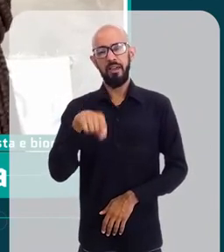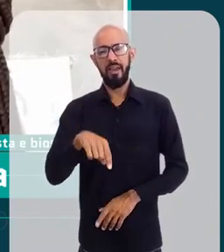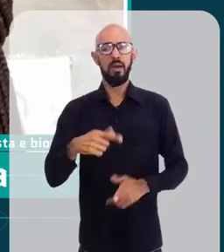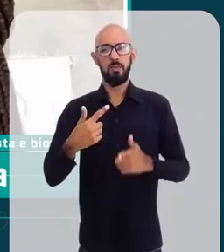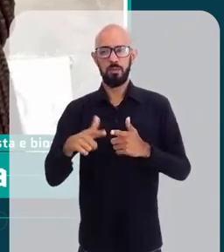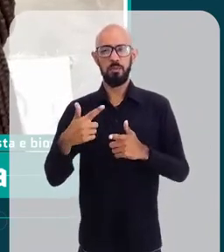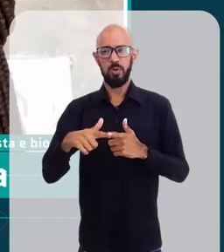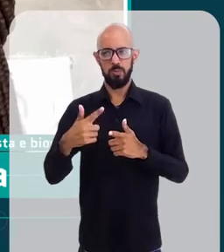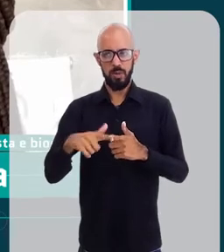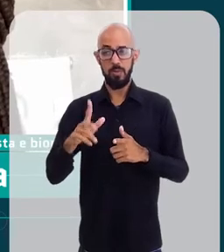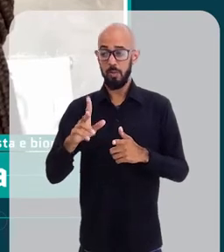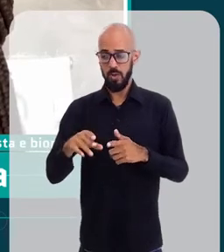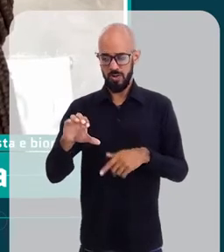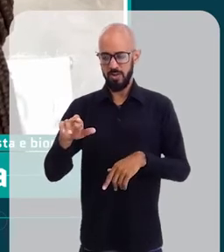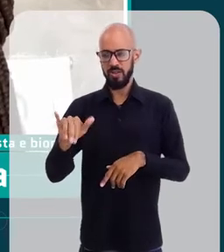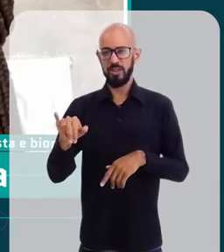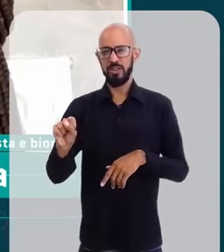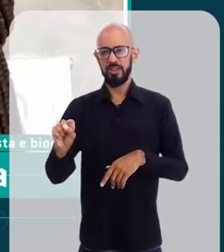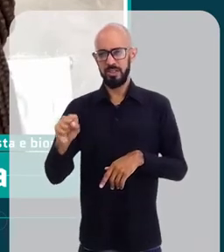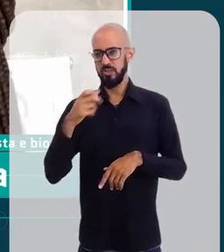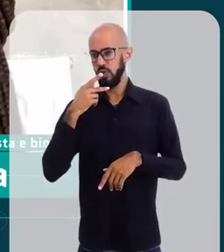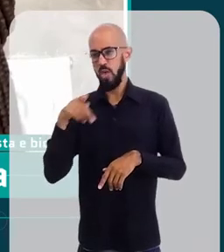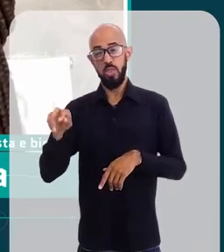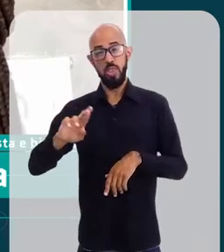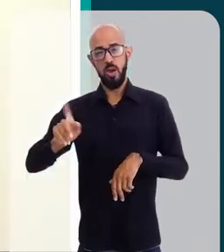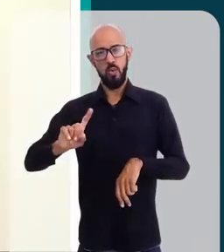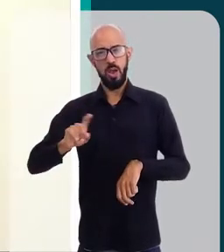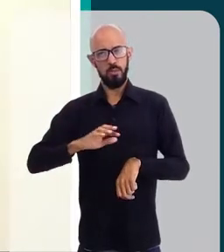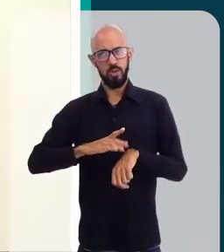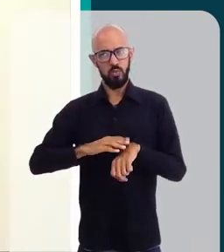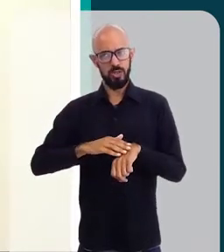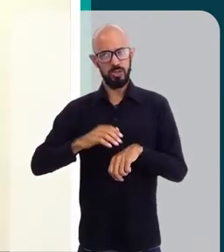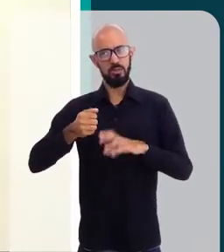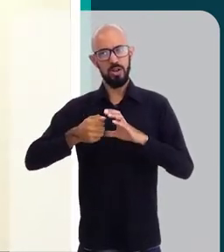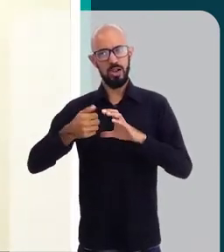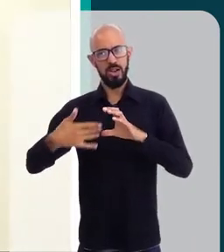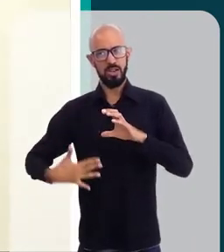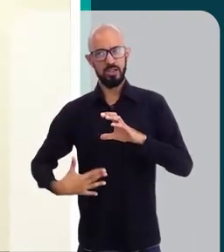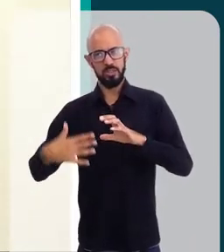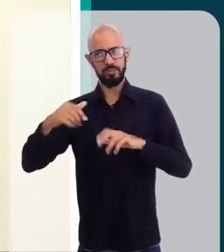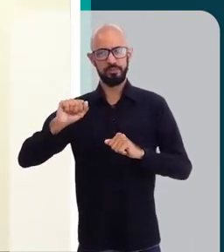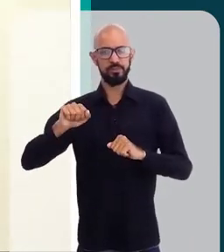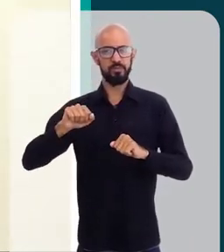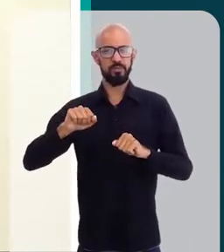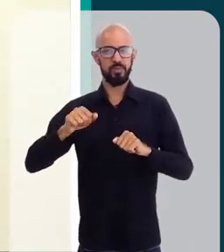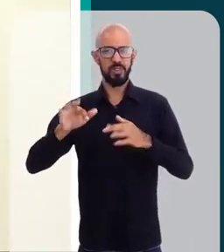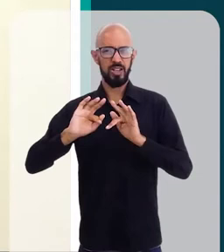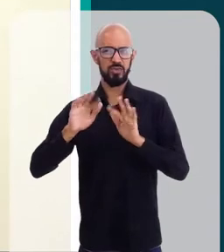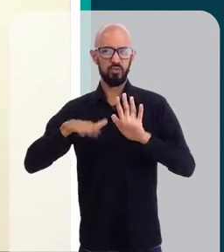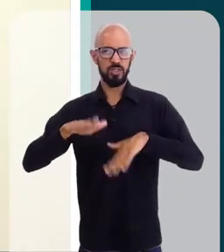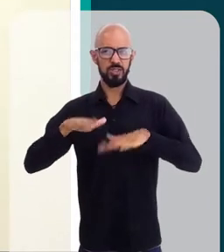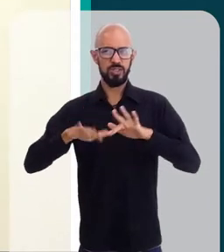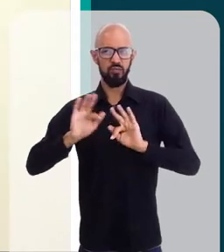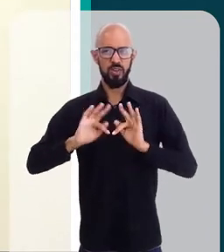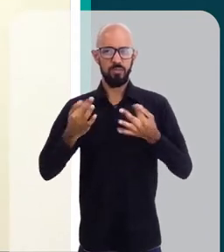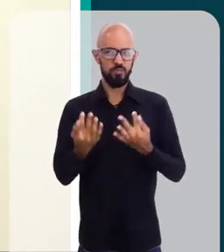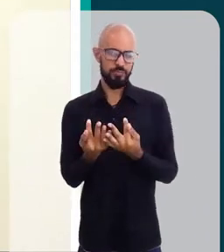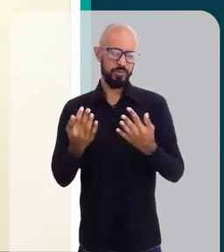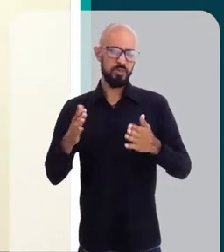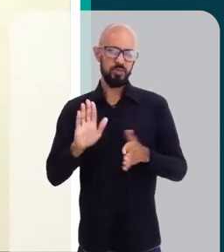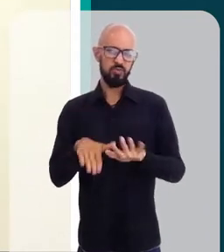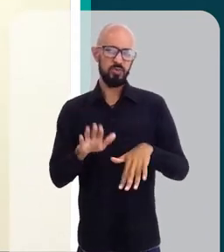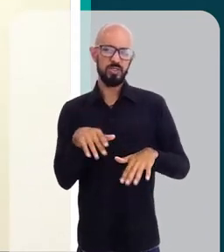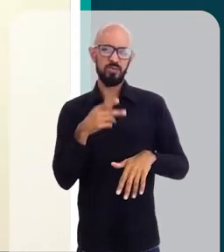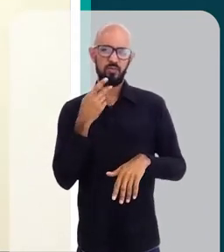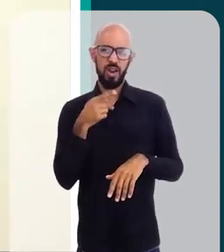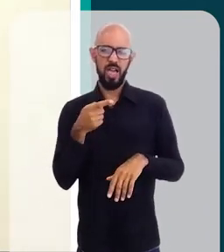ceratose, a Cristiane falou, não é uma doença, até uma característica familiar. Geralmente, o paciente